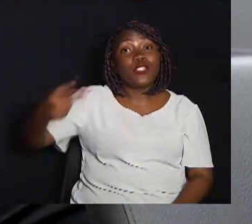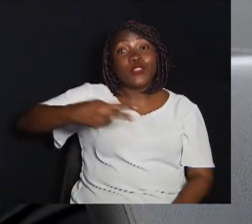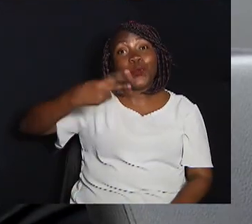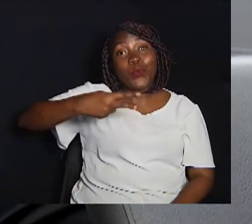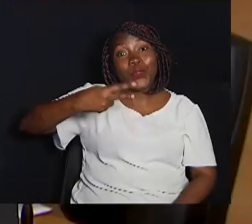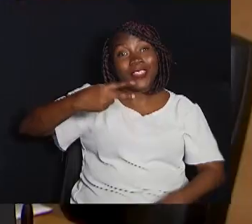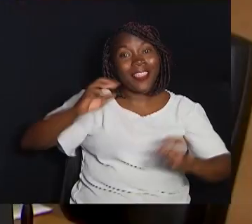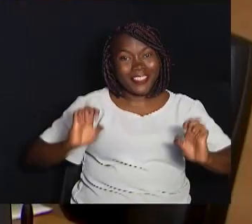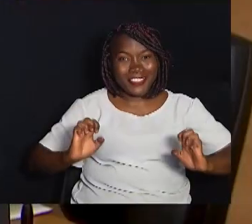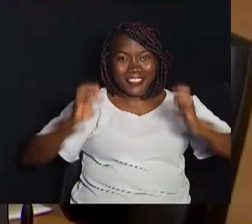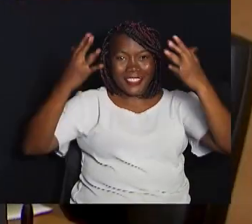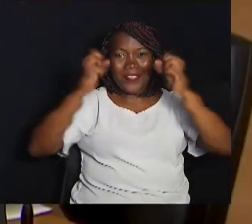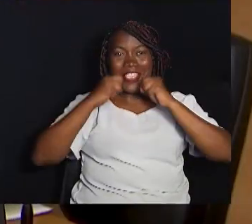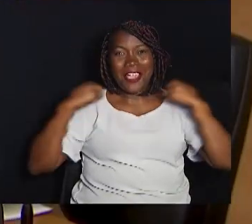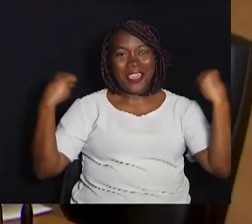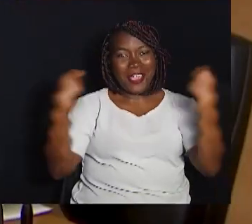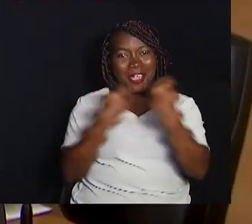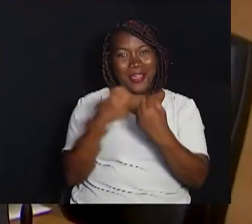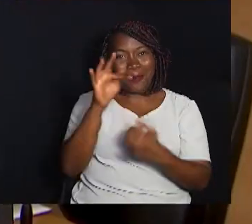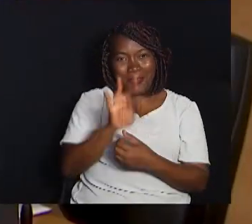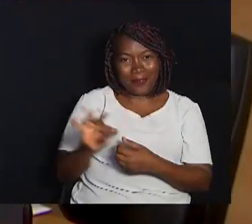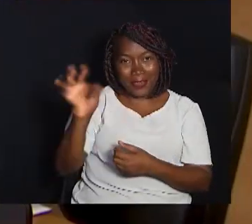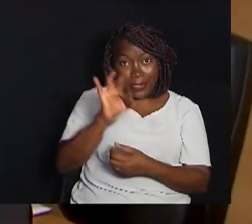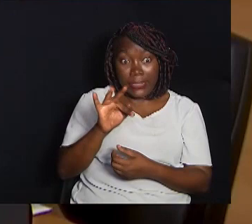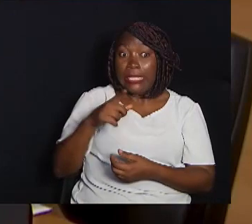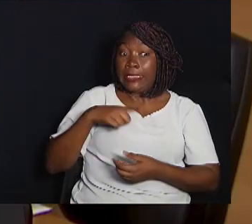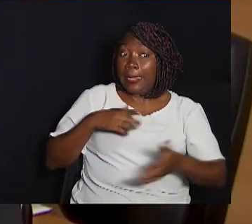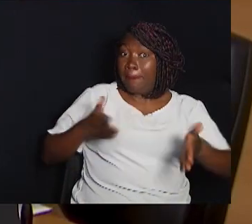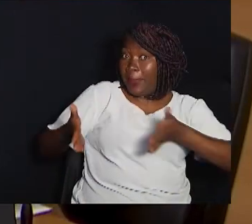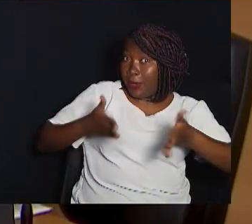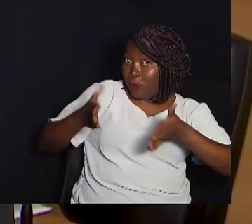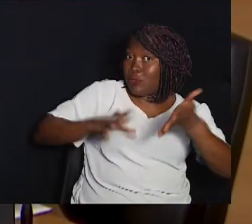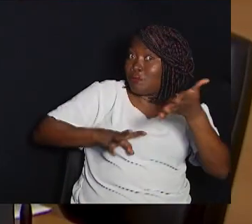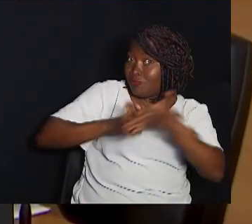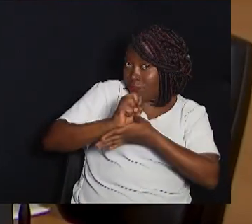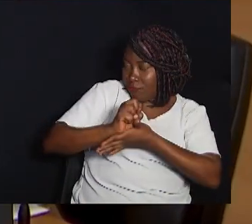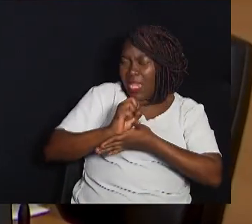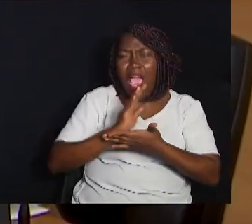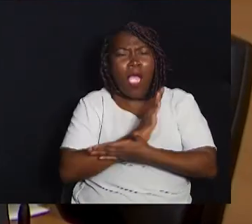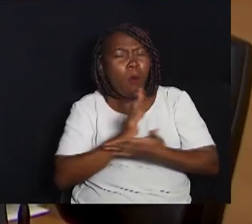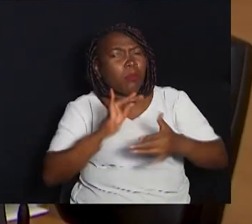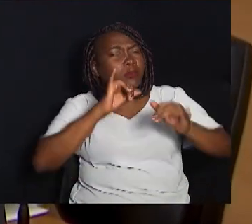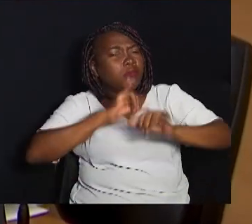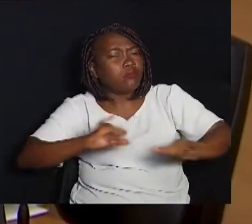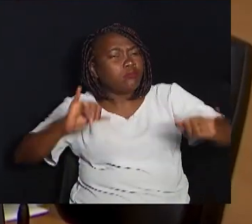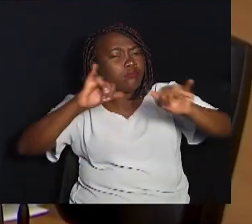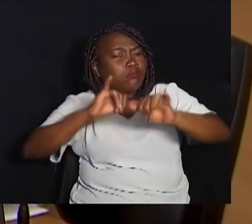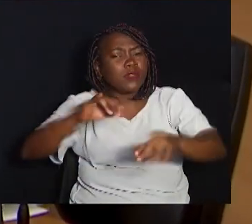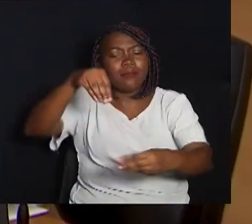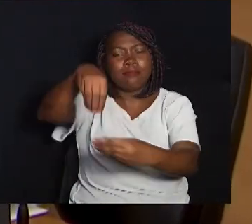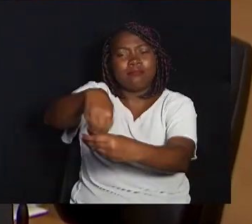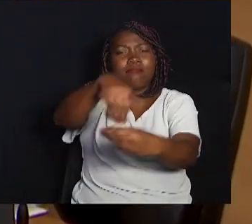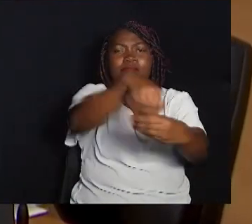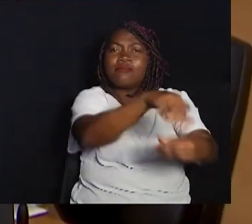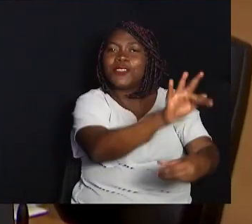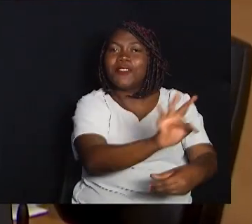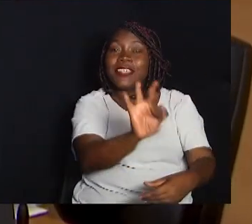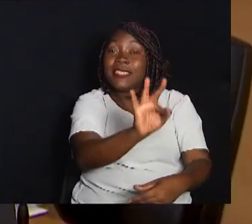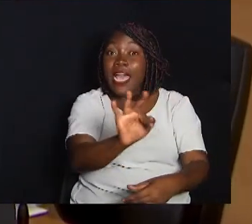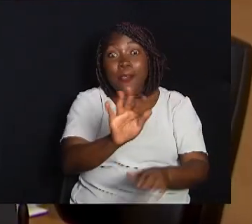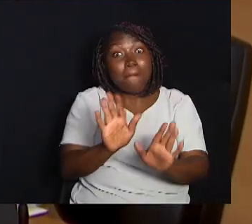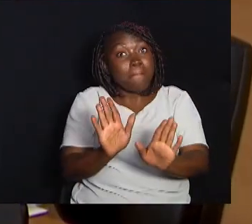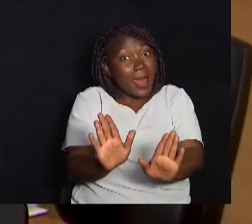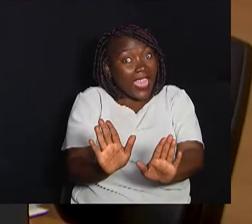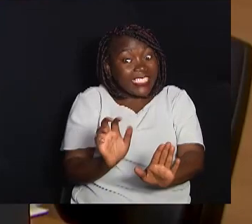Universitária Aí a gente tem o período de inscrição, a gente faz algumas divulgações nas universidades Mas assim, se você